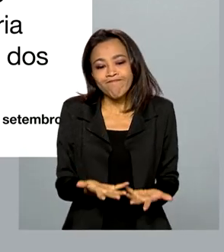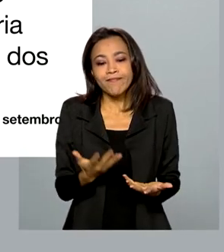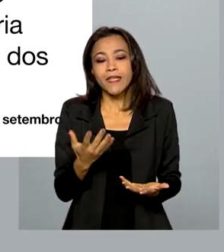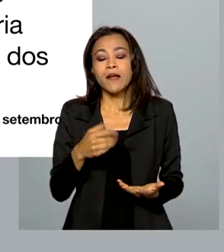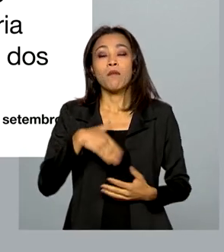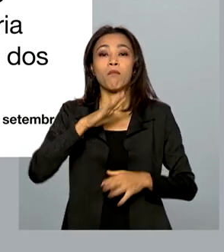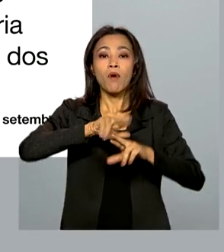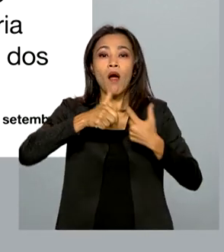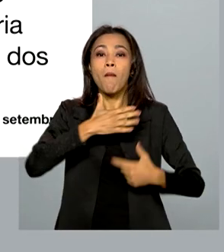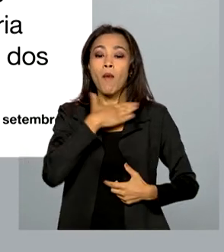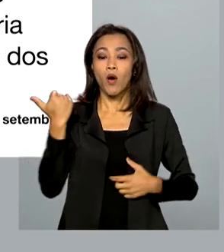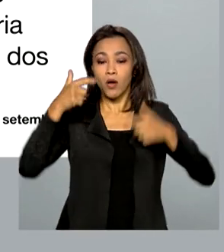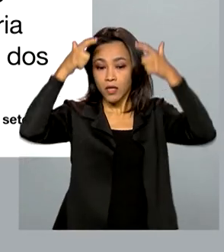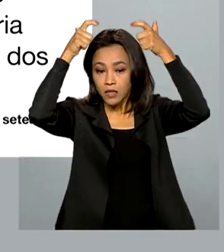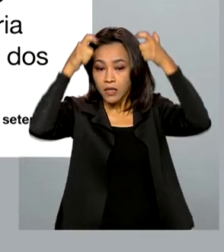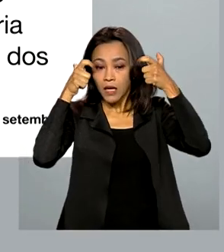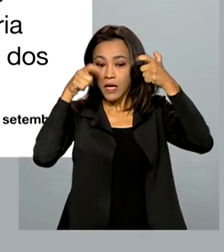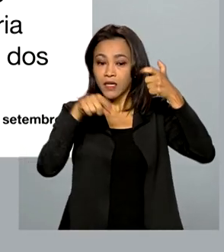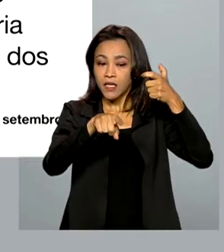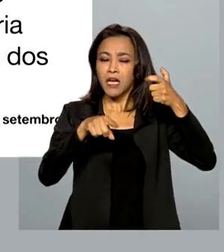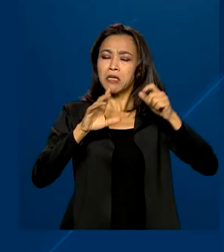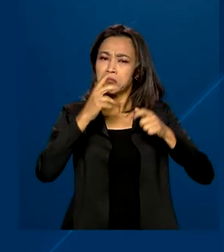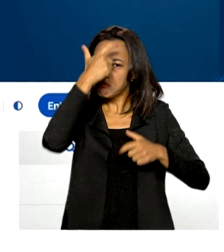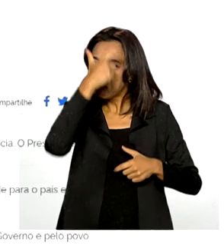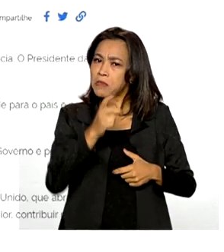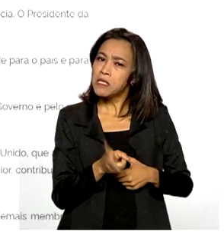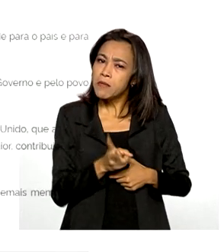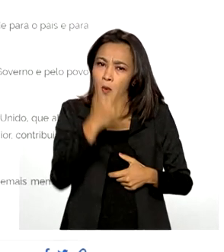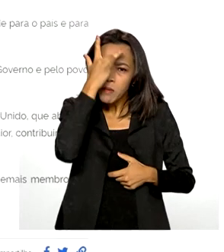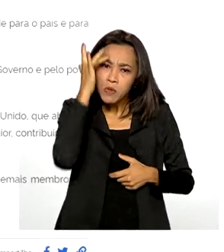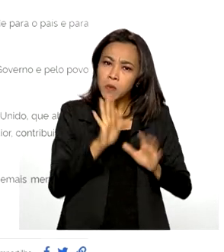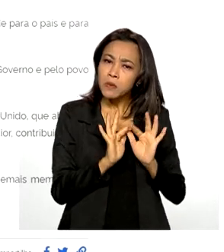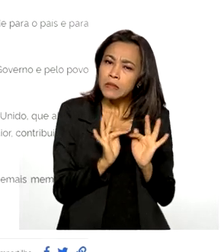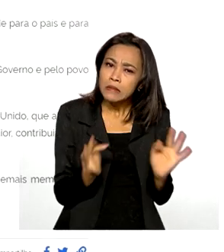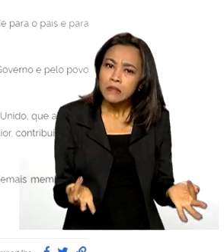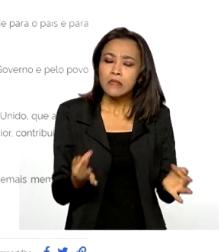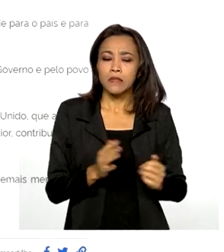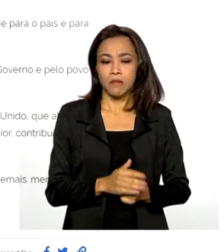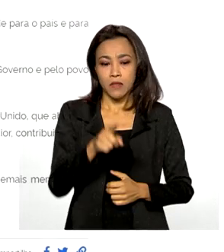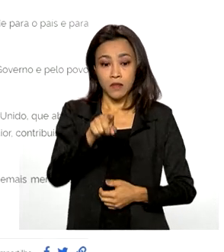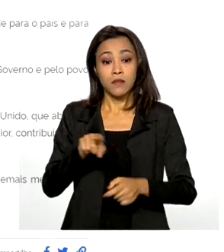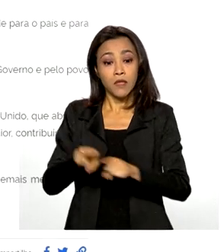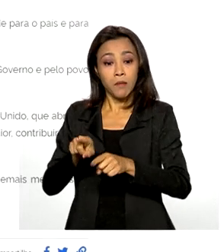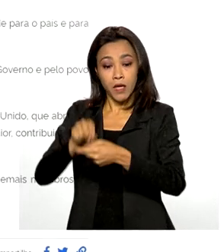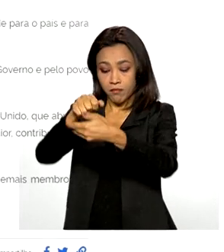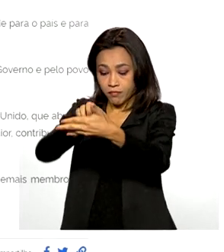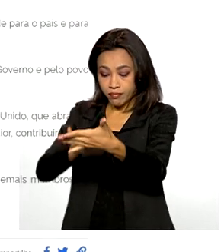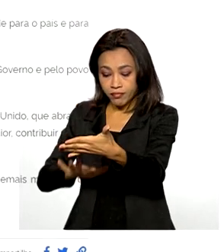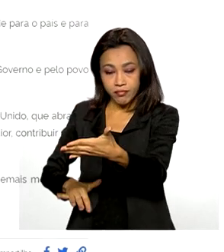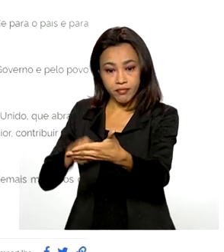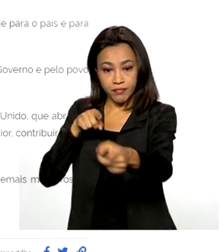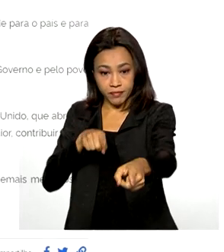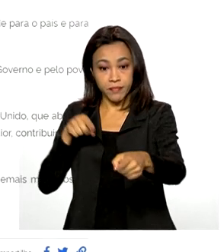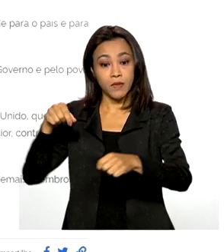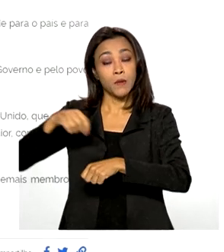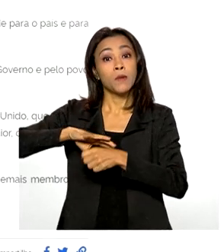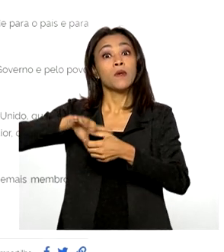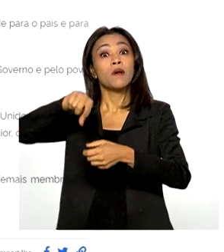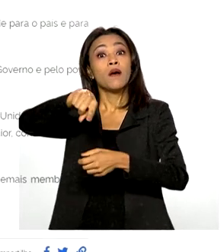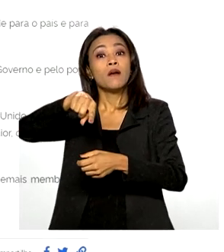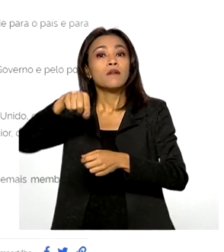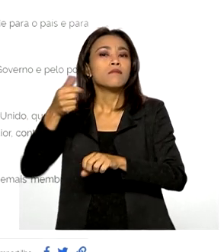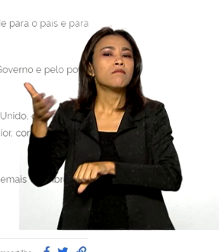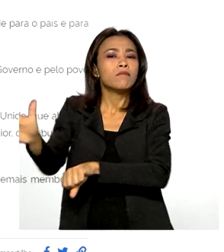destacou a monarca como inspiração de humildade. Em nota, o Itamaraty descreveu Elizabeth II como um